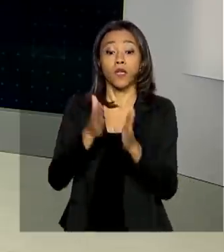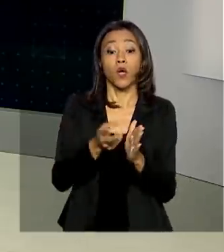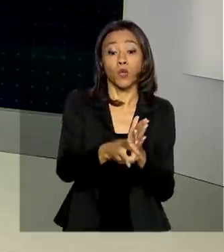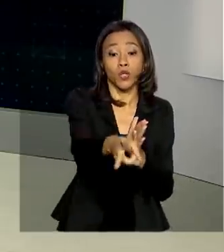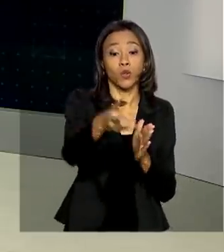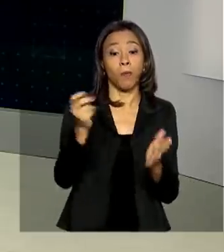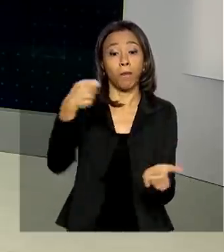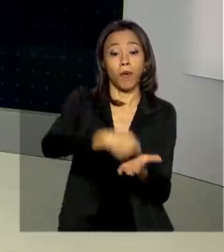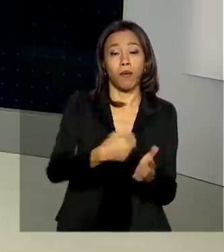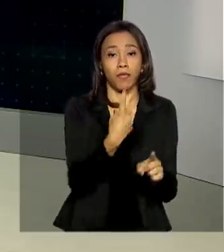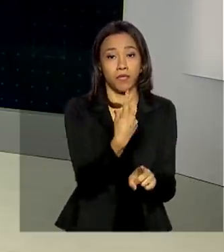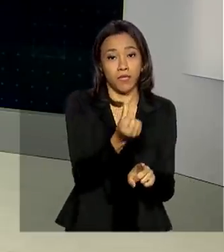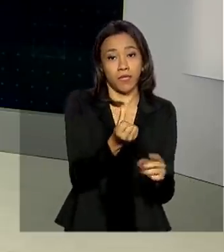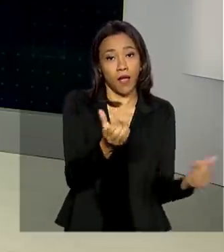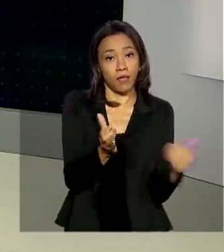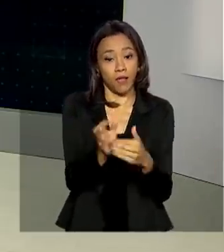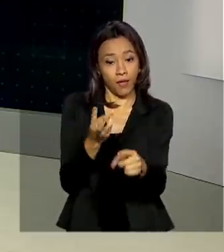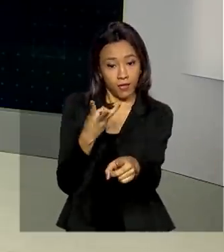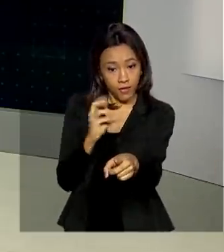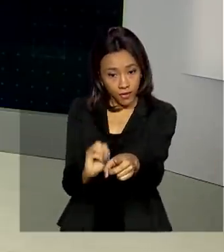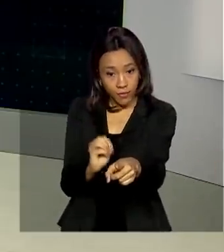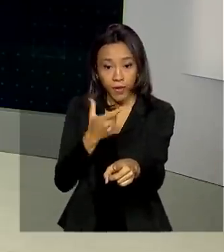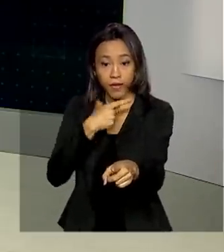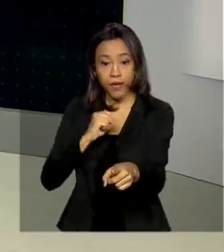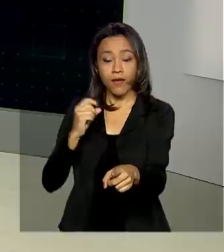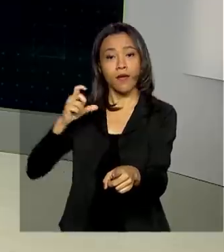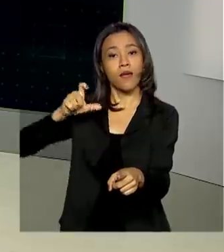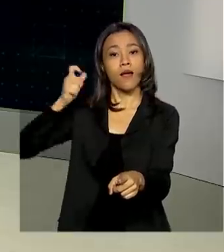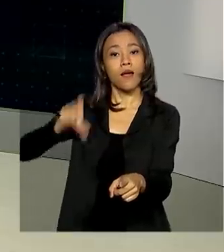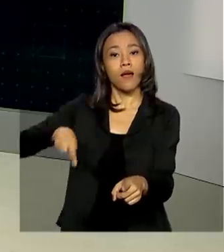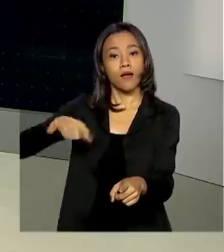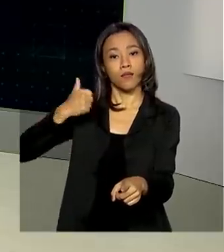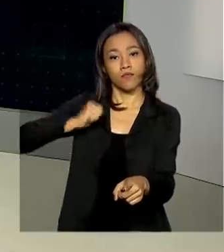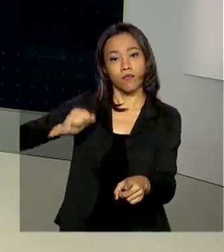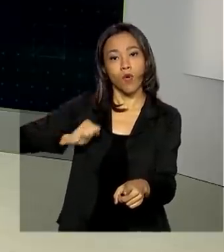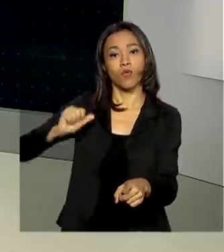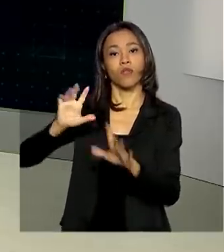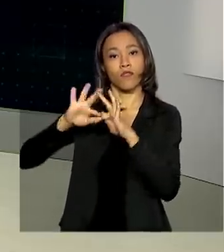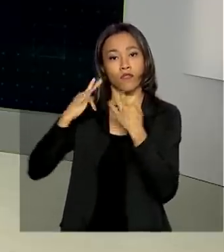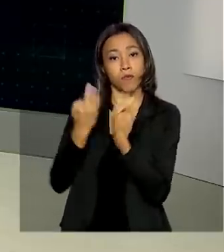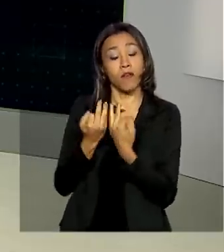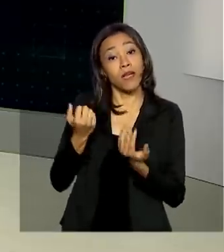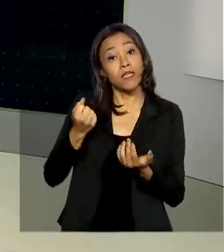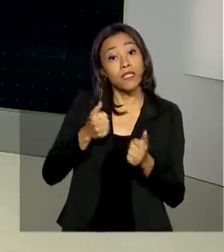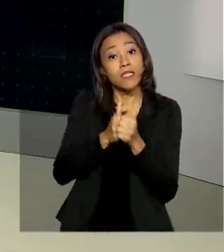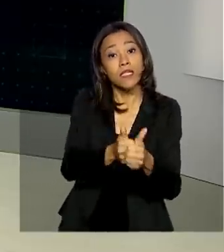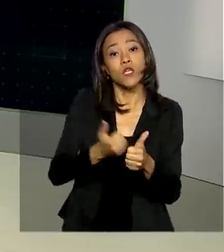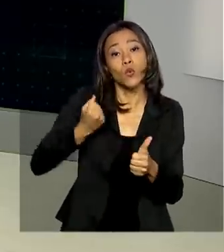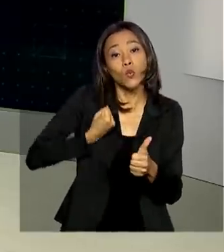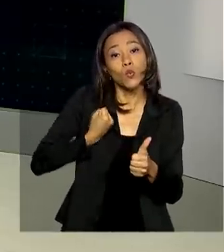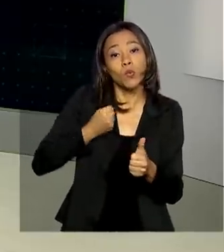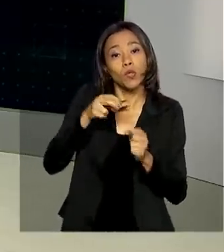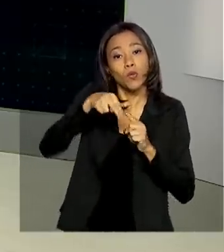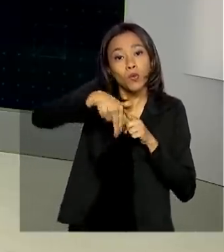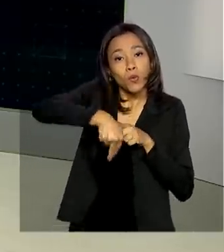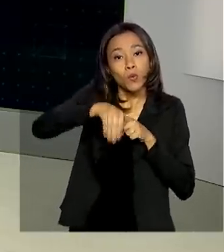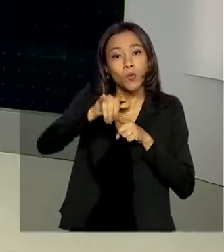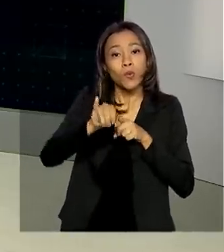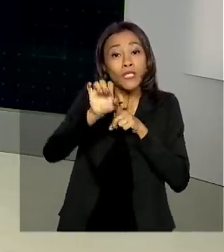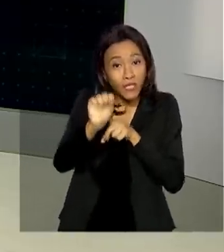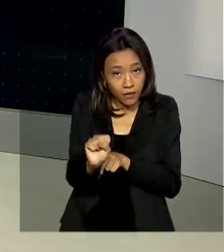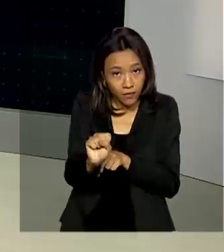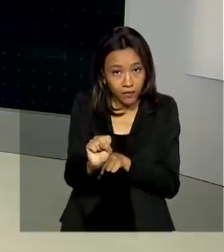16 a 30 para os beneficiários do Bolsa Família, de acordo com o final do NIS, que é o Número de Identificação Social.